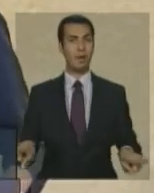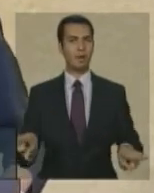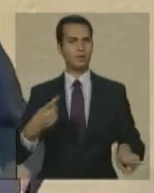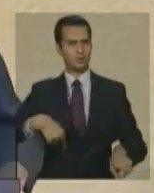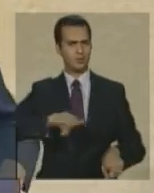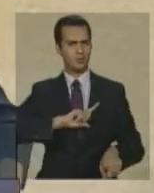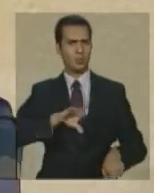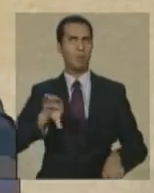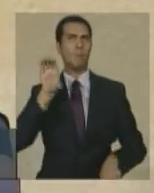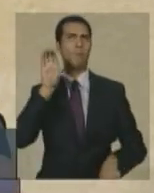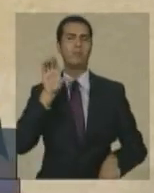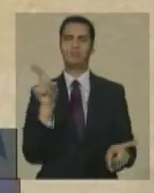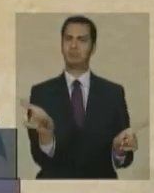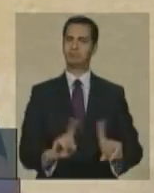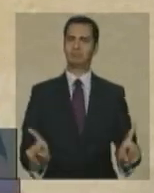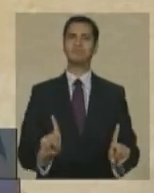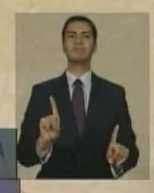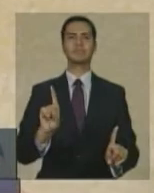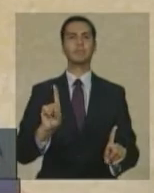silêncio